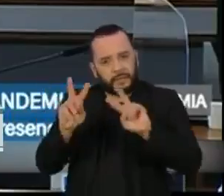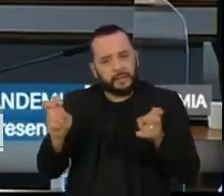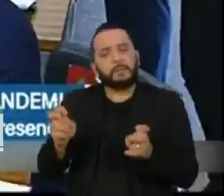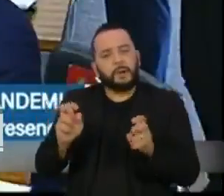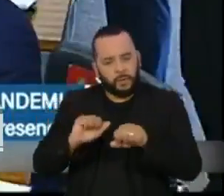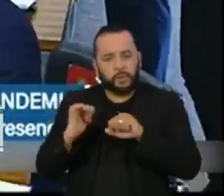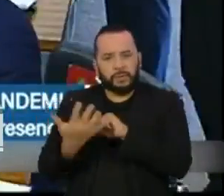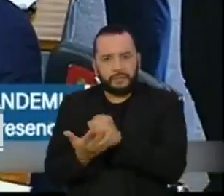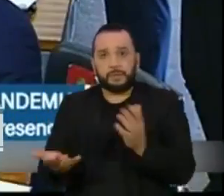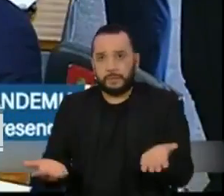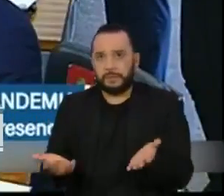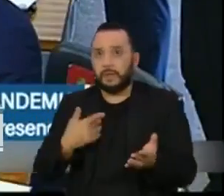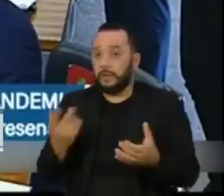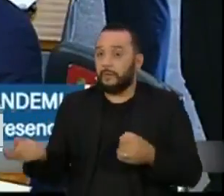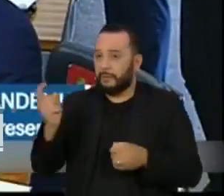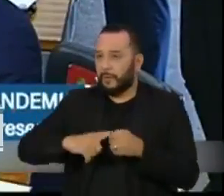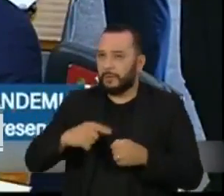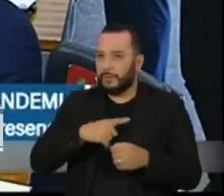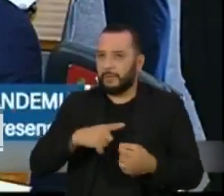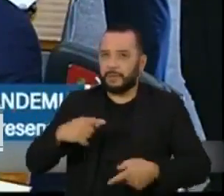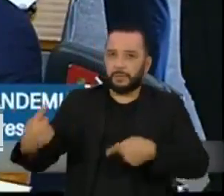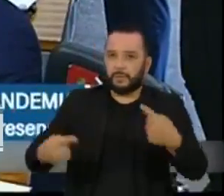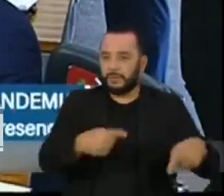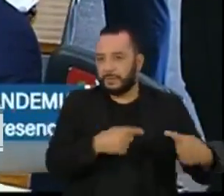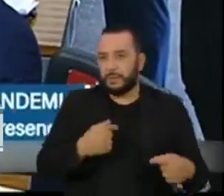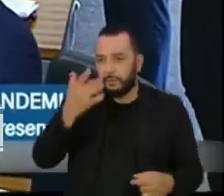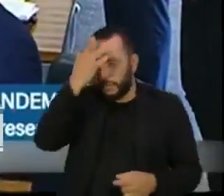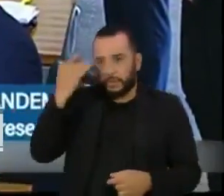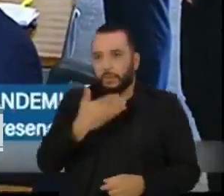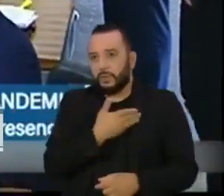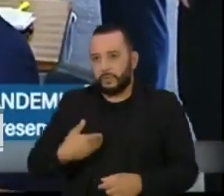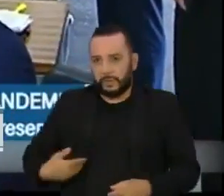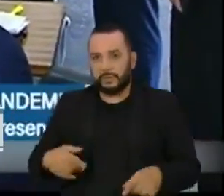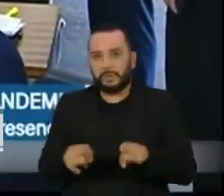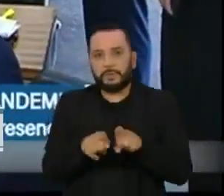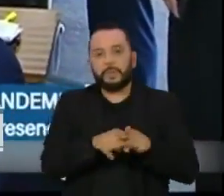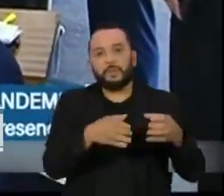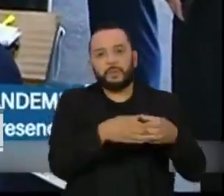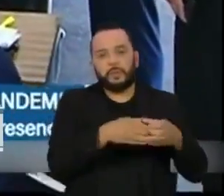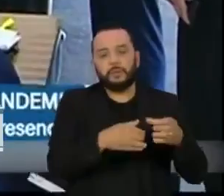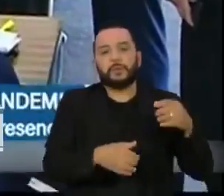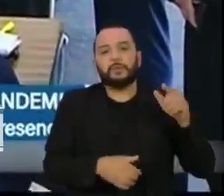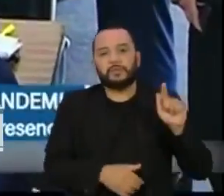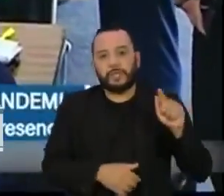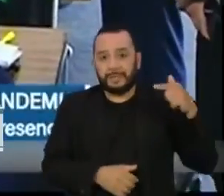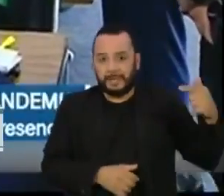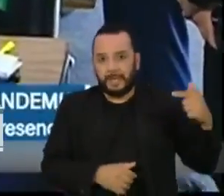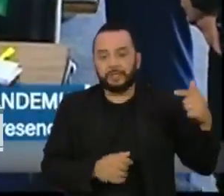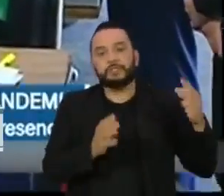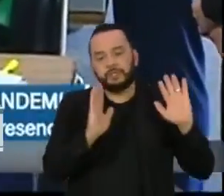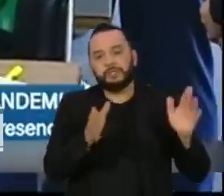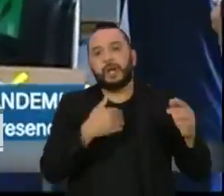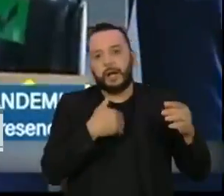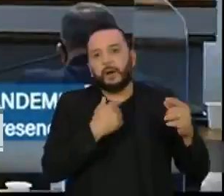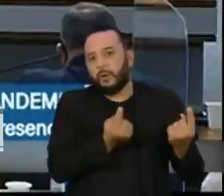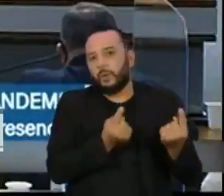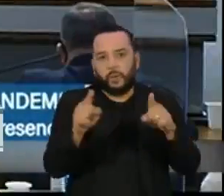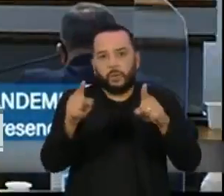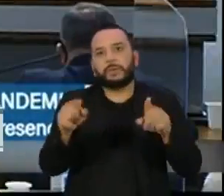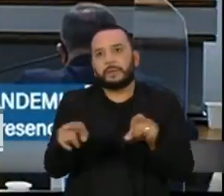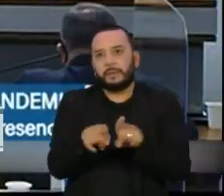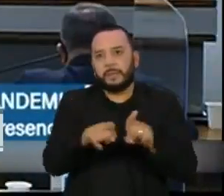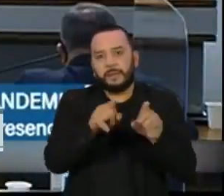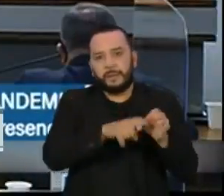CPI da pandemia foi marcada pela discussão entre os senadores governistas e os dos chamados G7, formado por opositores e independentes.